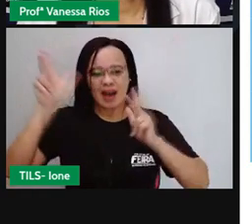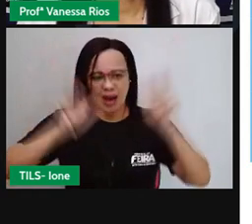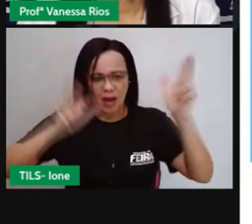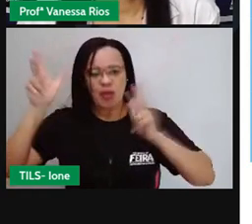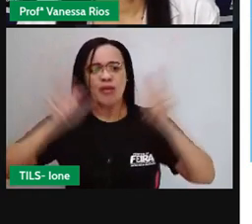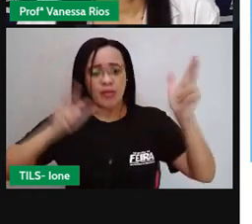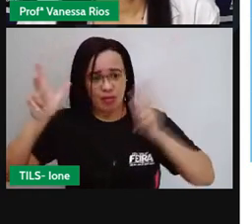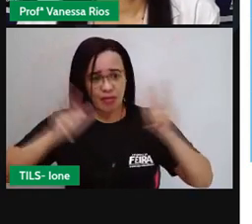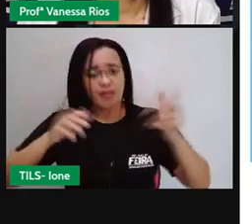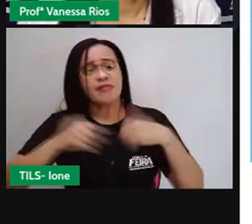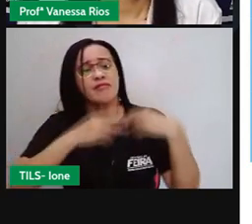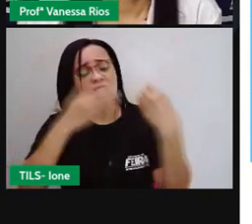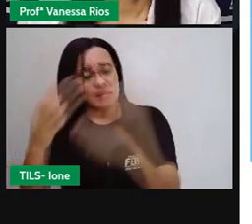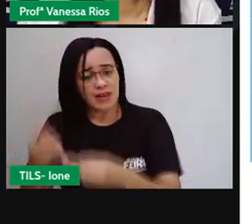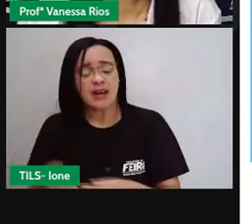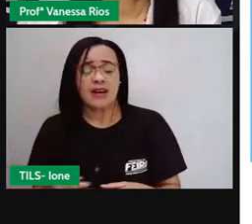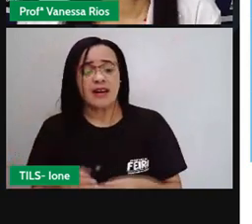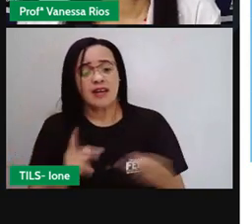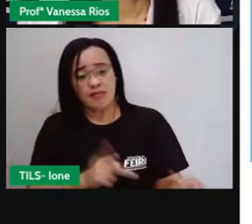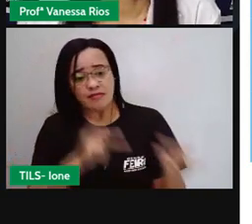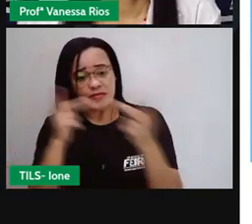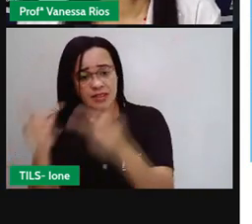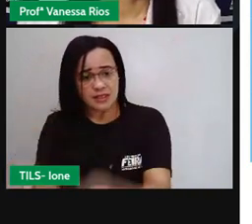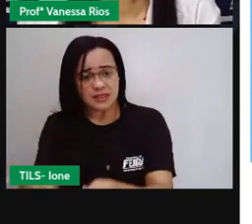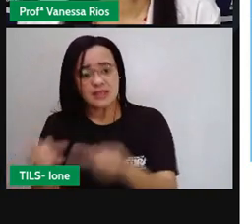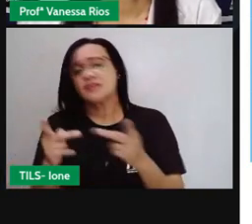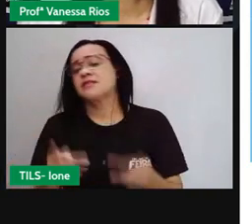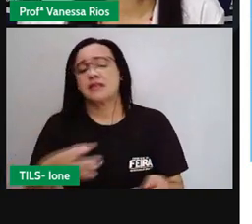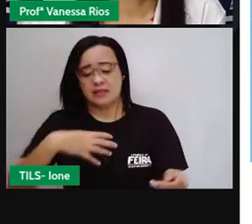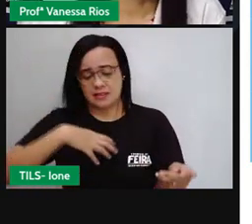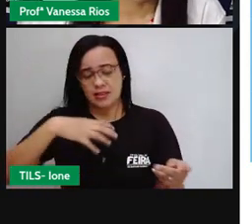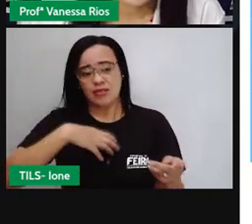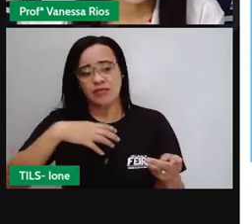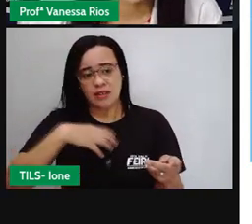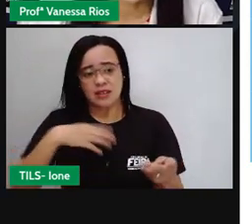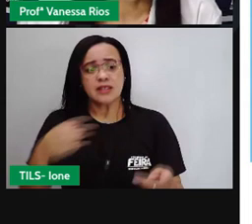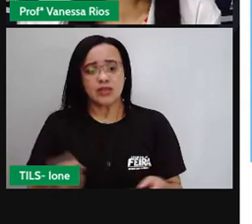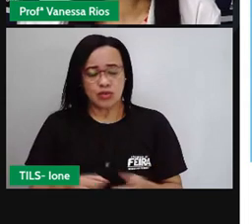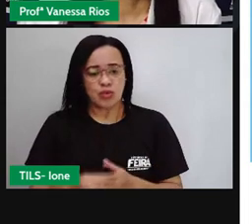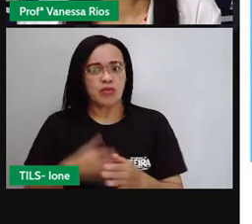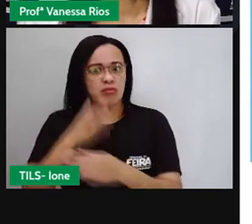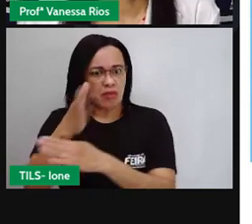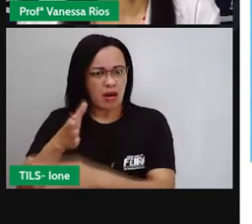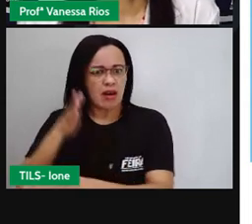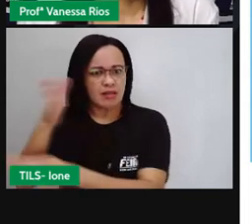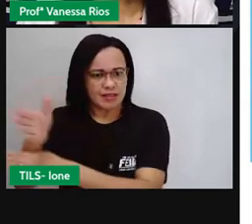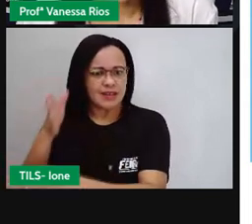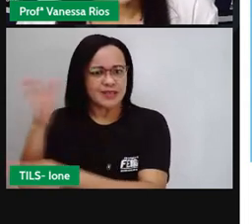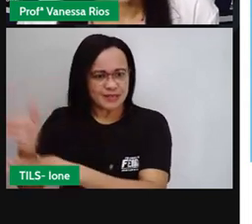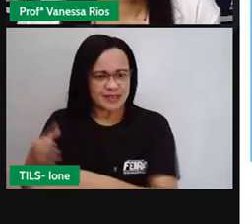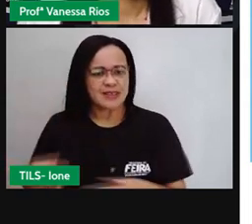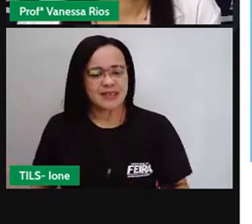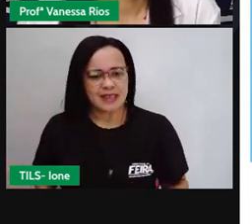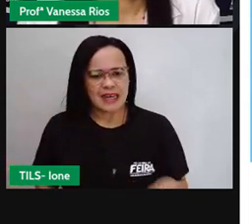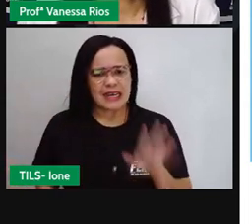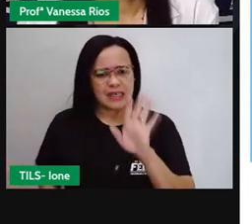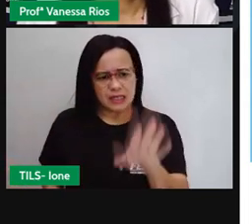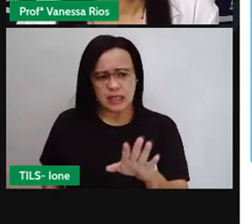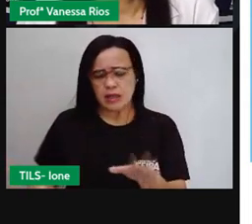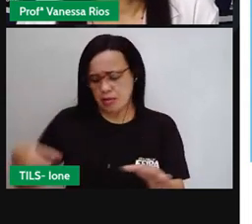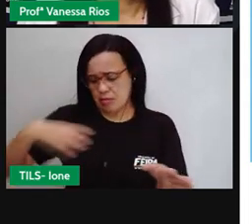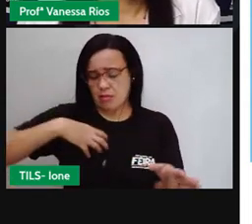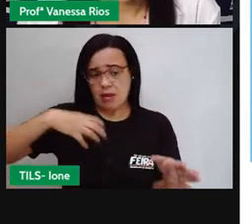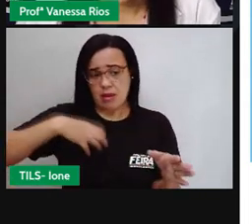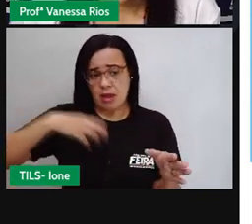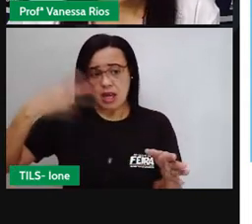E a gente percebe toda a importância que essa história, que essa cidade tem para a história, não só da Bahia, né? Mas também